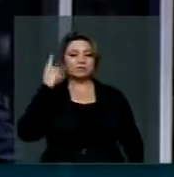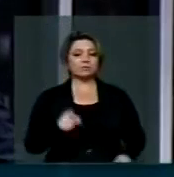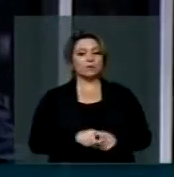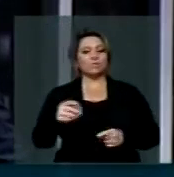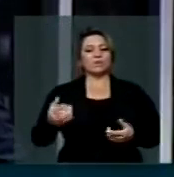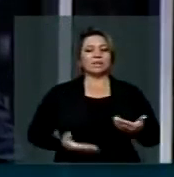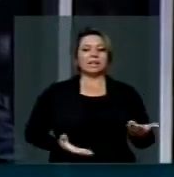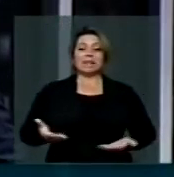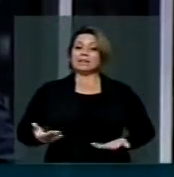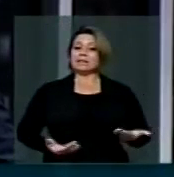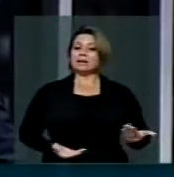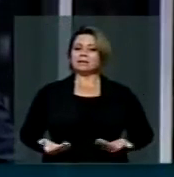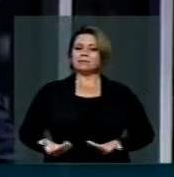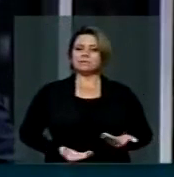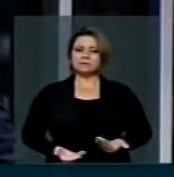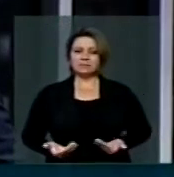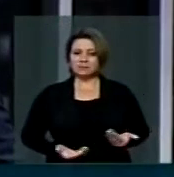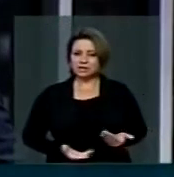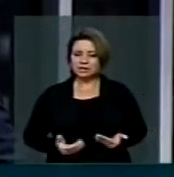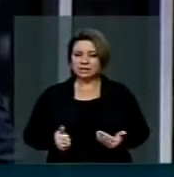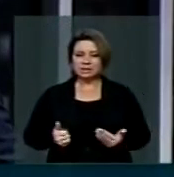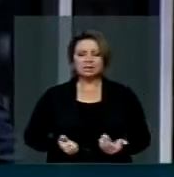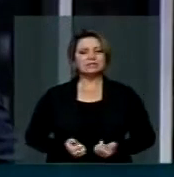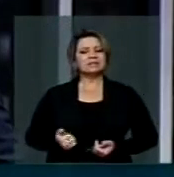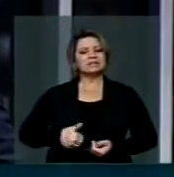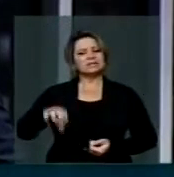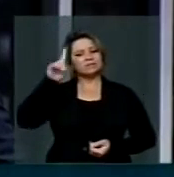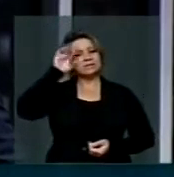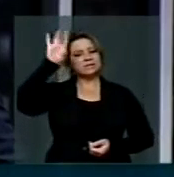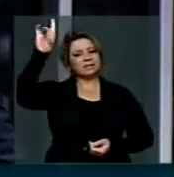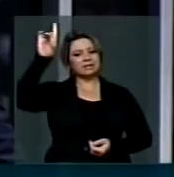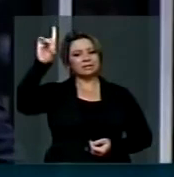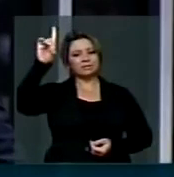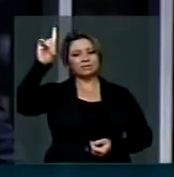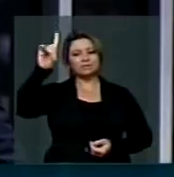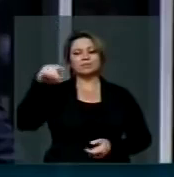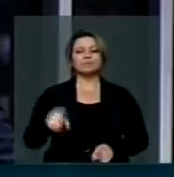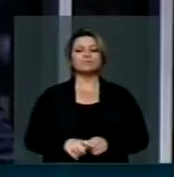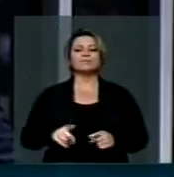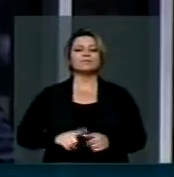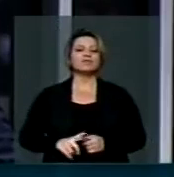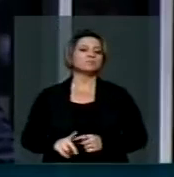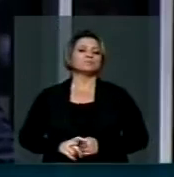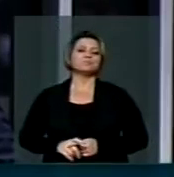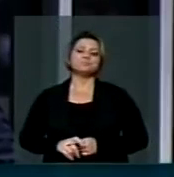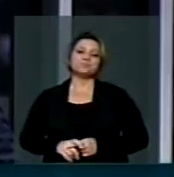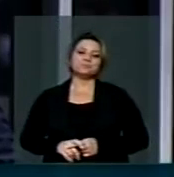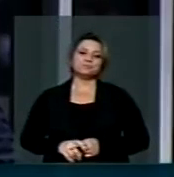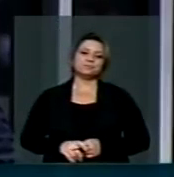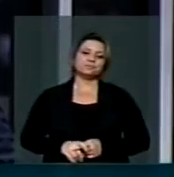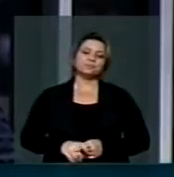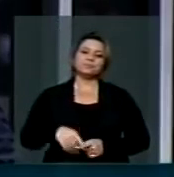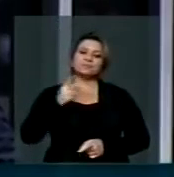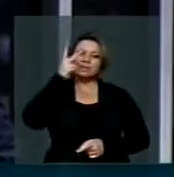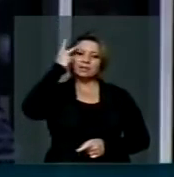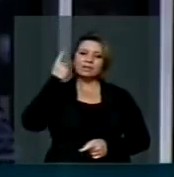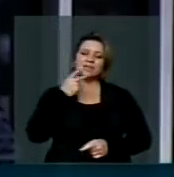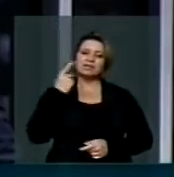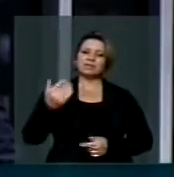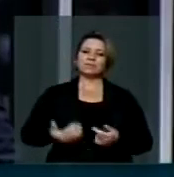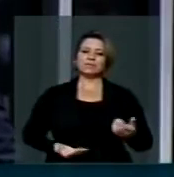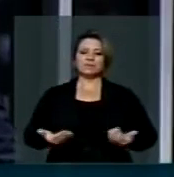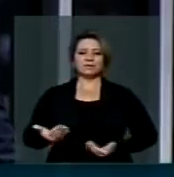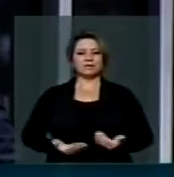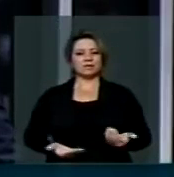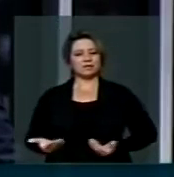servindo a Cristo através da pregação da Palavra de Deus. É como disse o próprio sábio, servo,